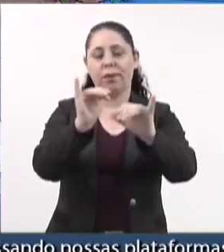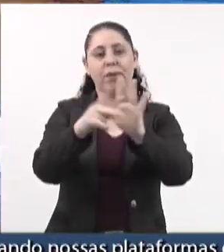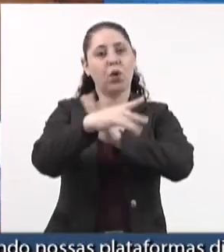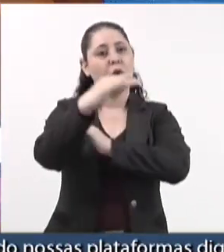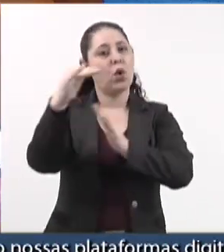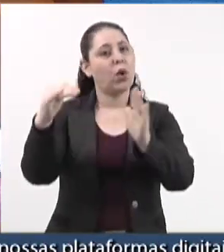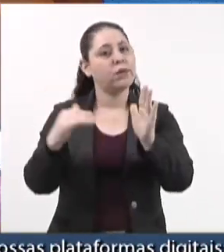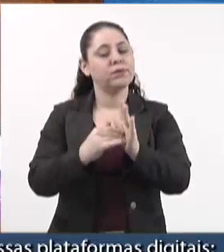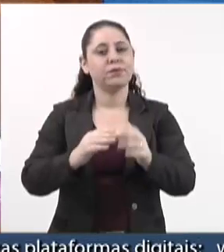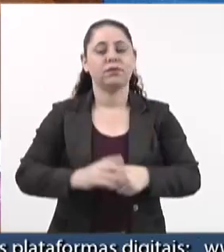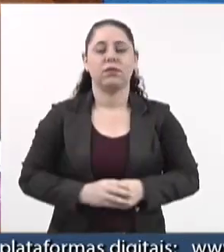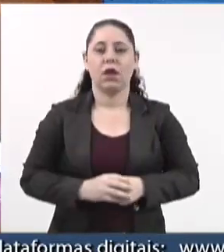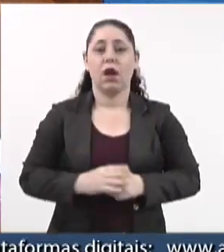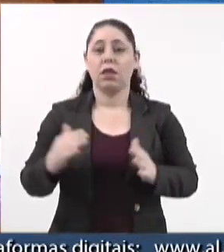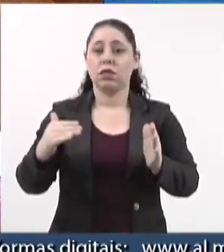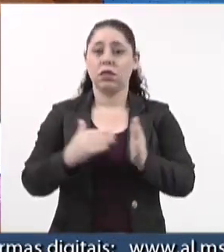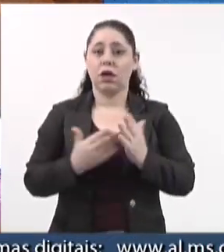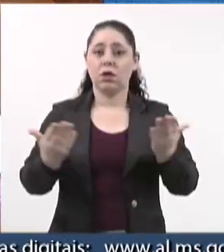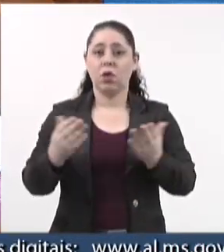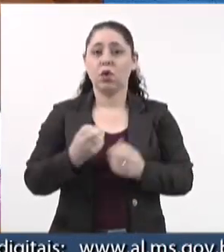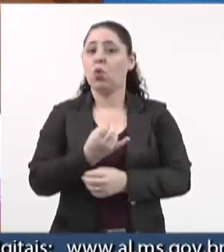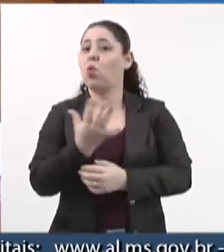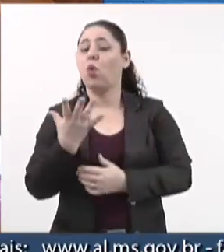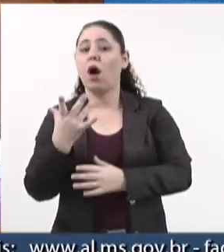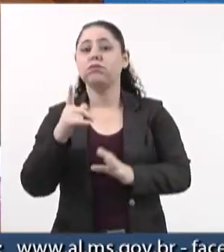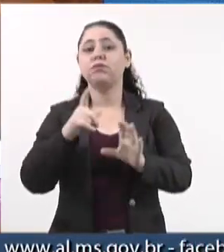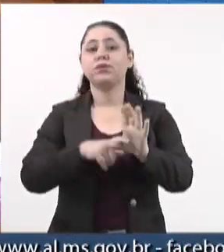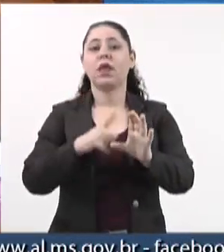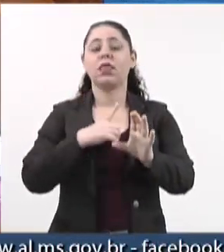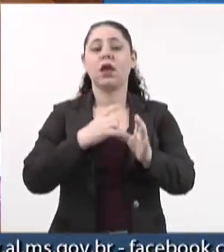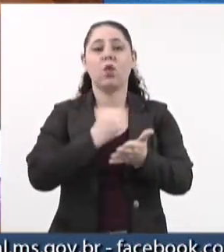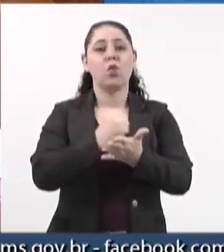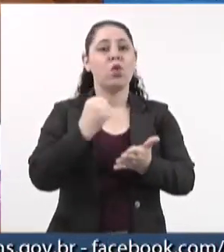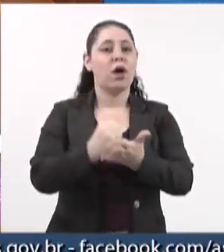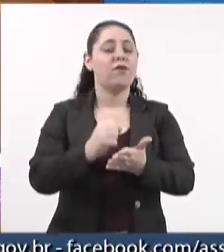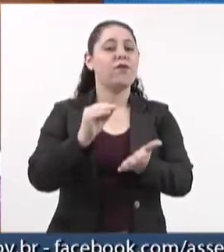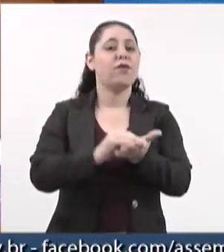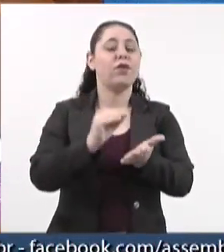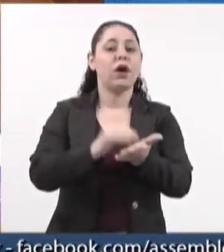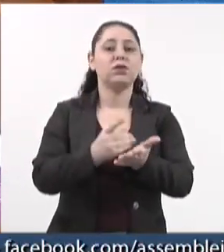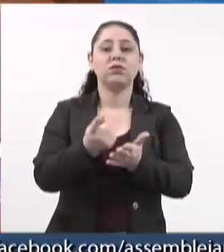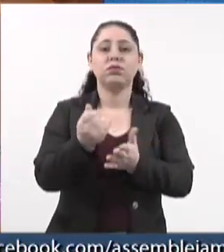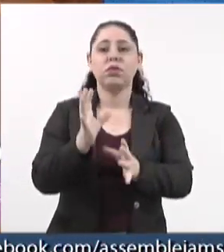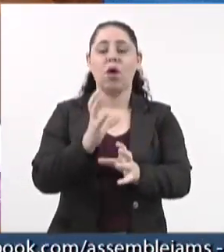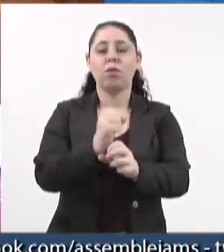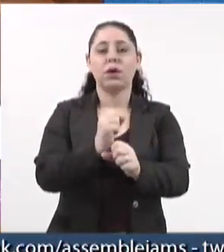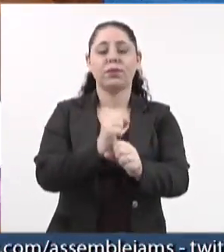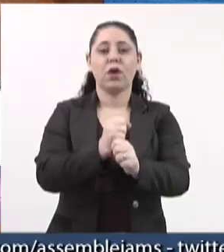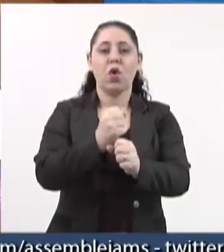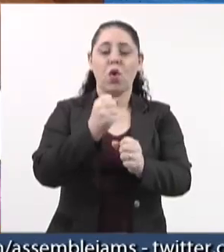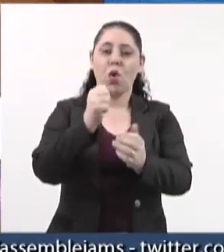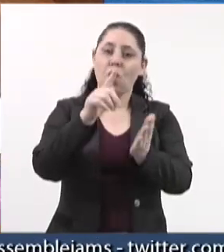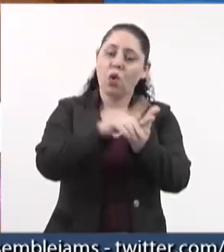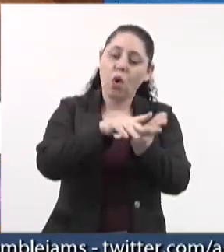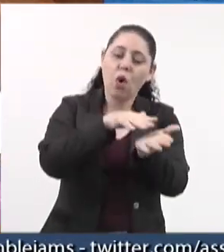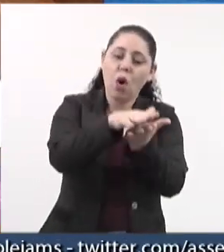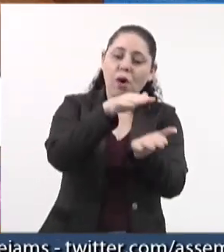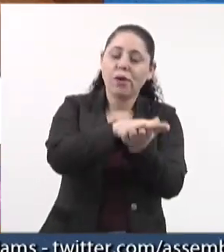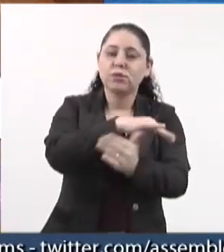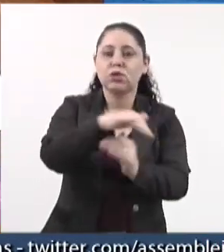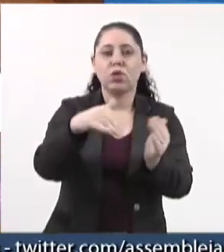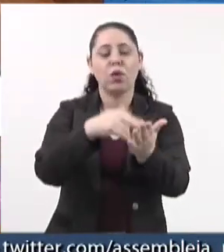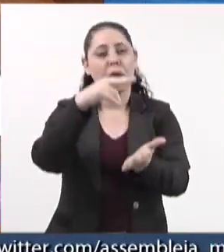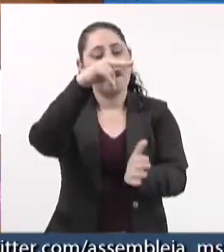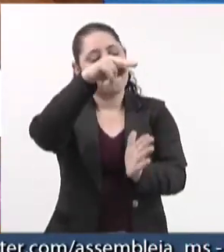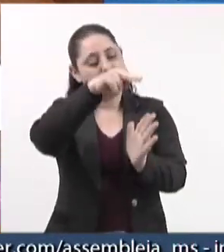os valores gastos até o presente momento e qual o saldo dos respectivos contratos, cópia das notas de empenho, cópia das notas fiscais